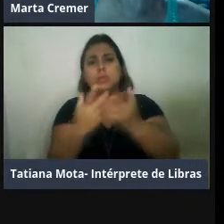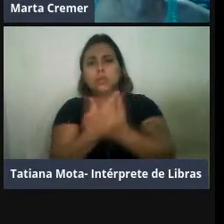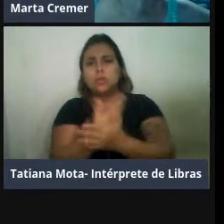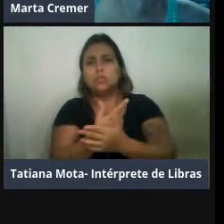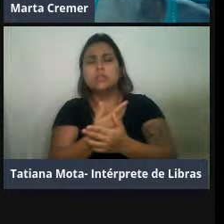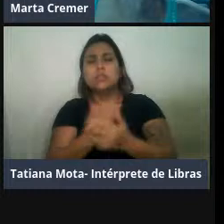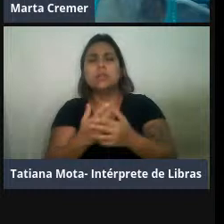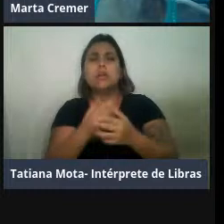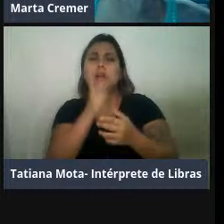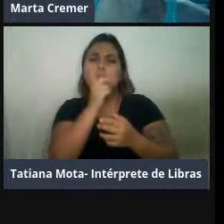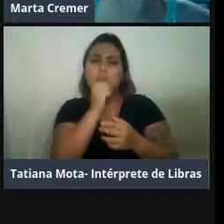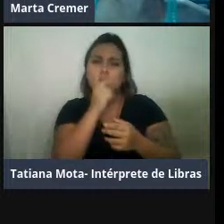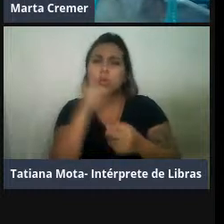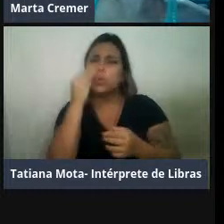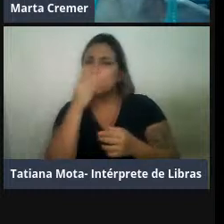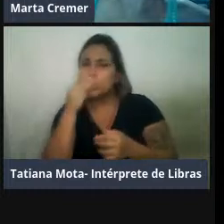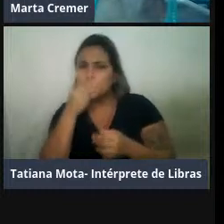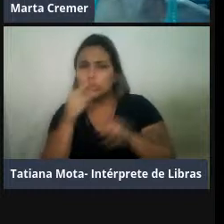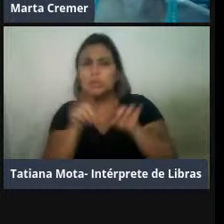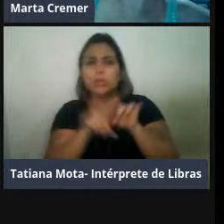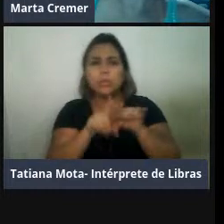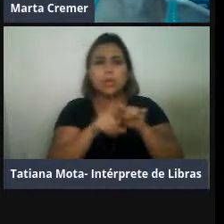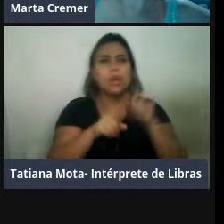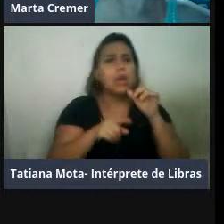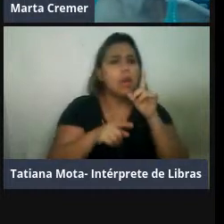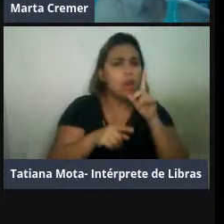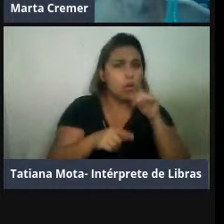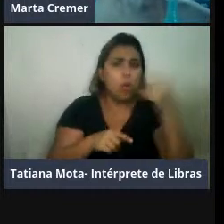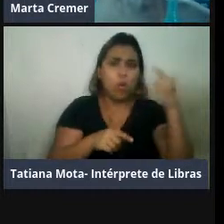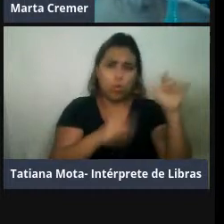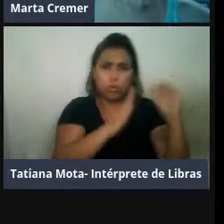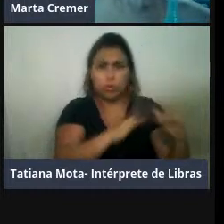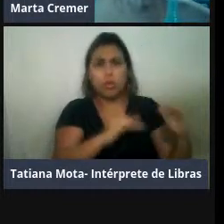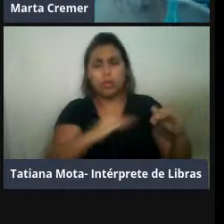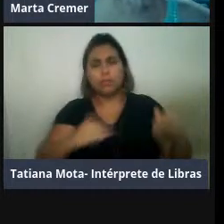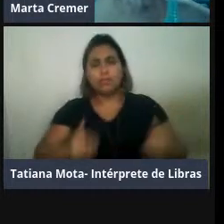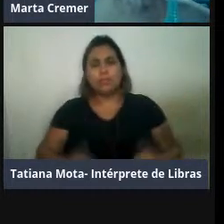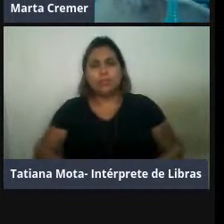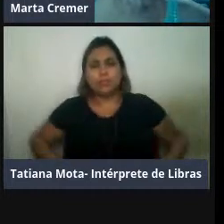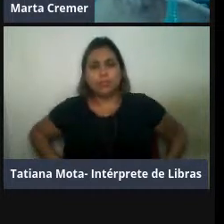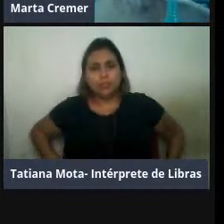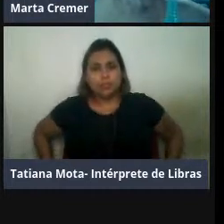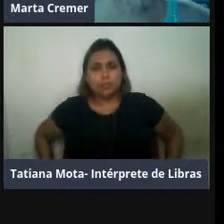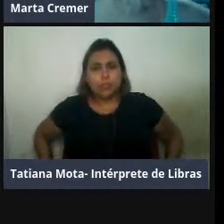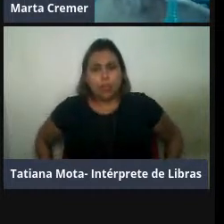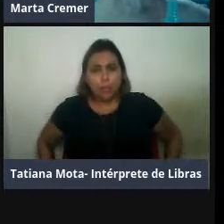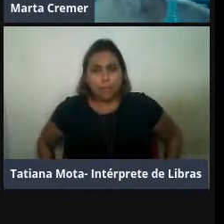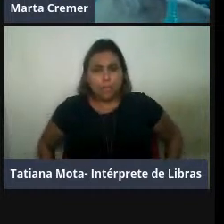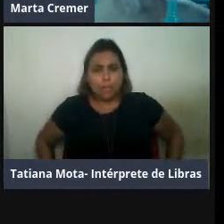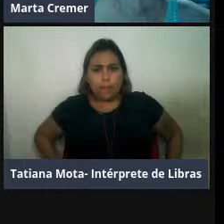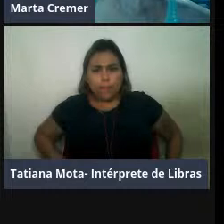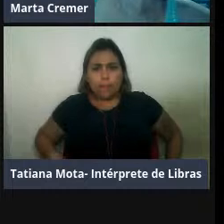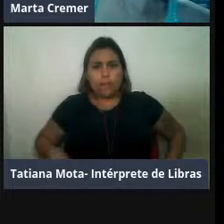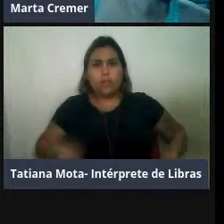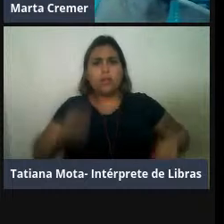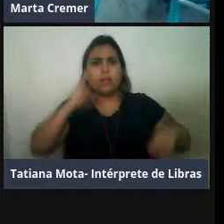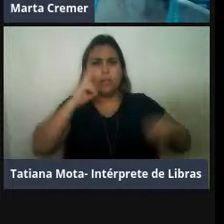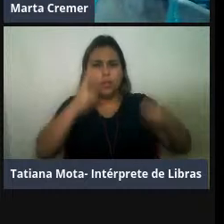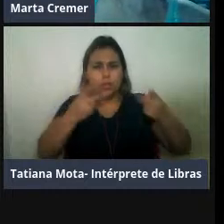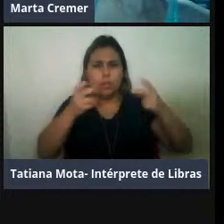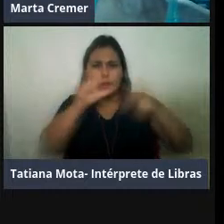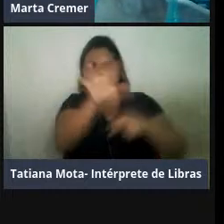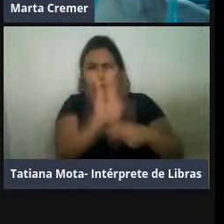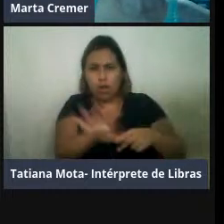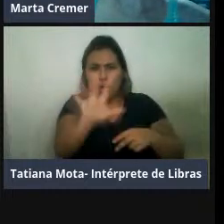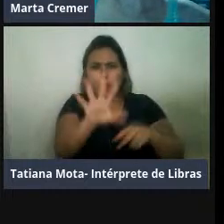espécie de água marinha, uma espécie marinha mesmo, né, Então, aqui a gente vê a distribuição triqueque nungos, que é o